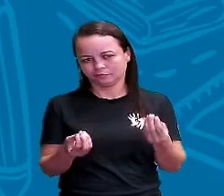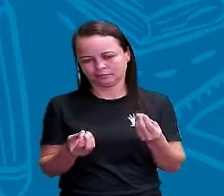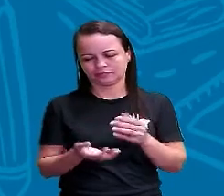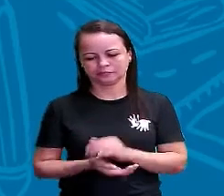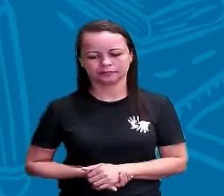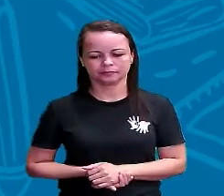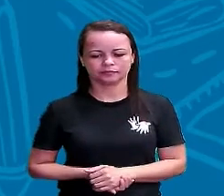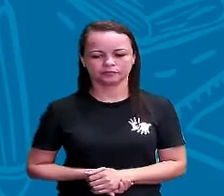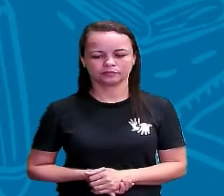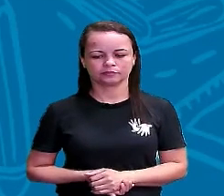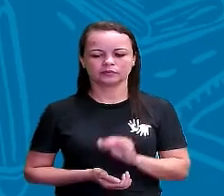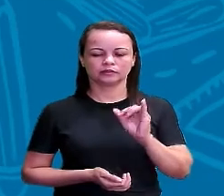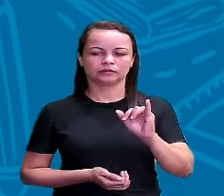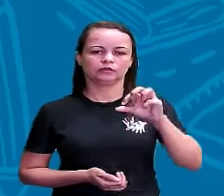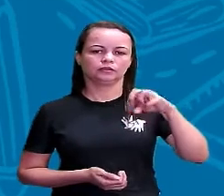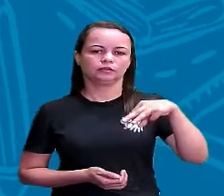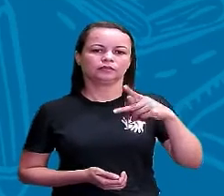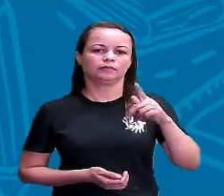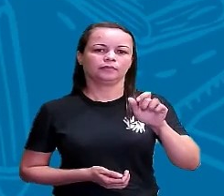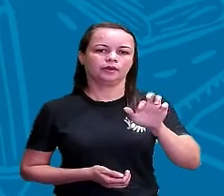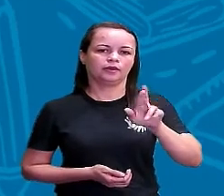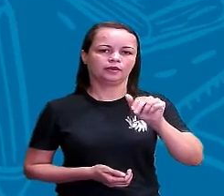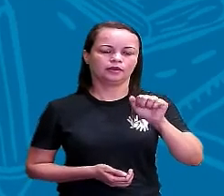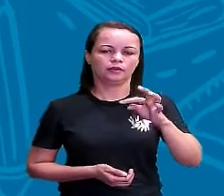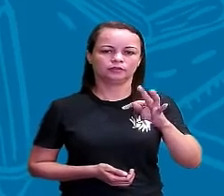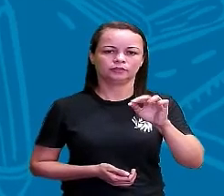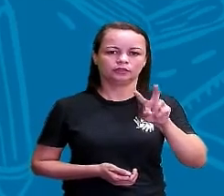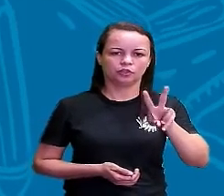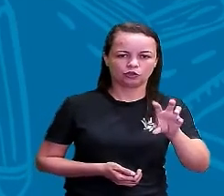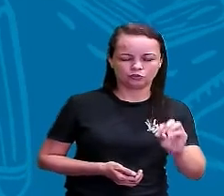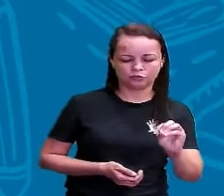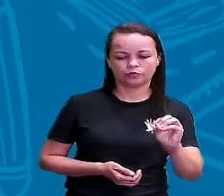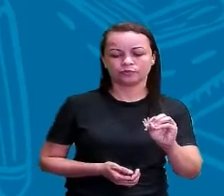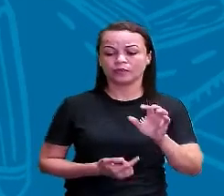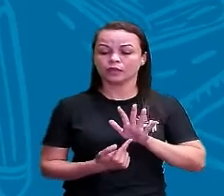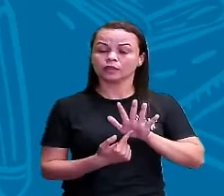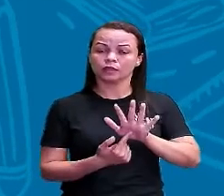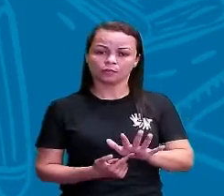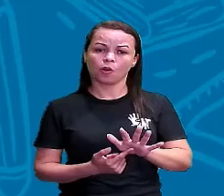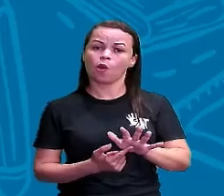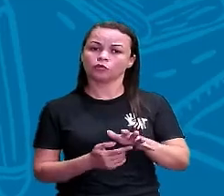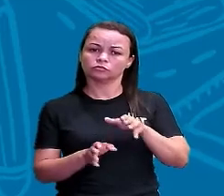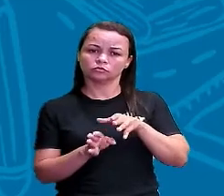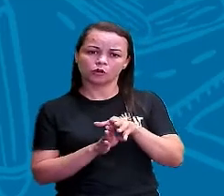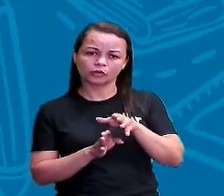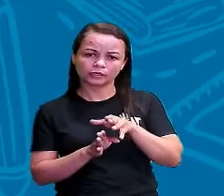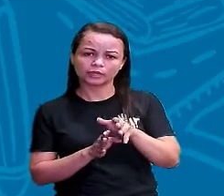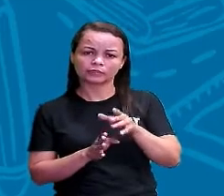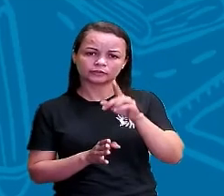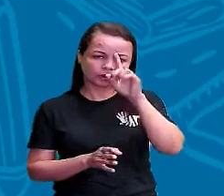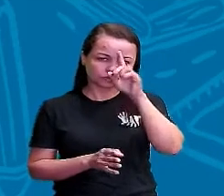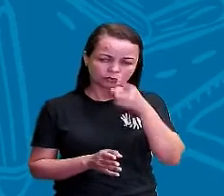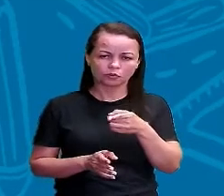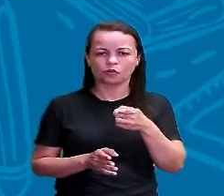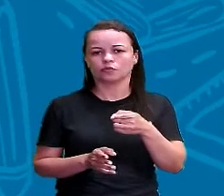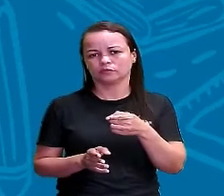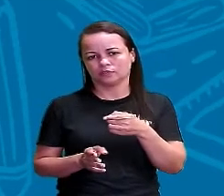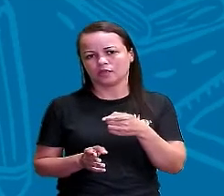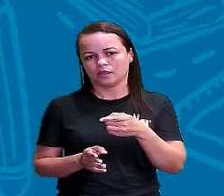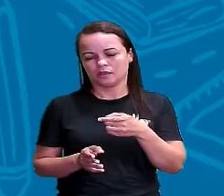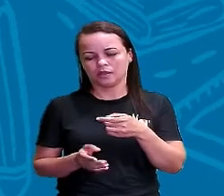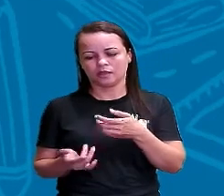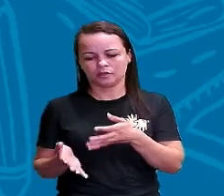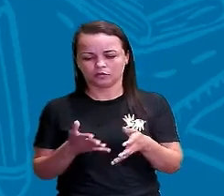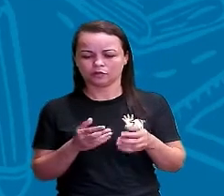Já o modo imperativo, como a gente viu, é aquele que indica aí uma... Uma orientação, né? Uma ordem, um conselho. Ele